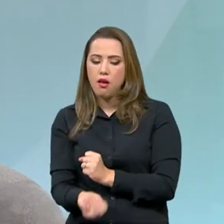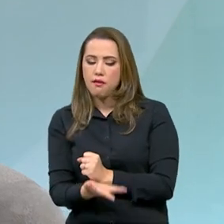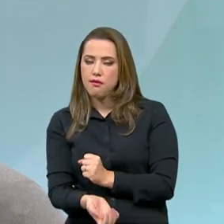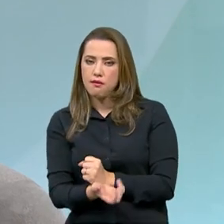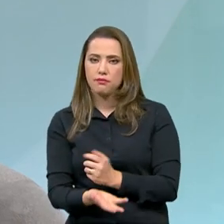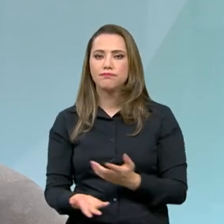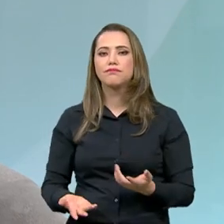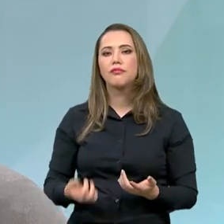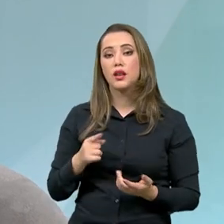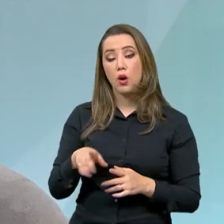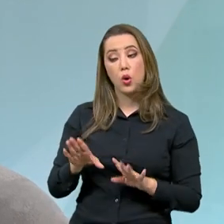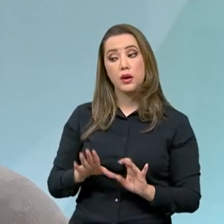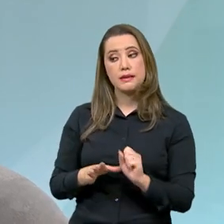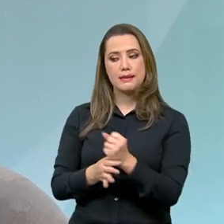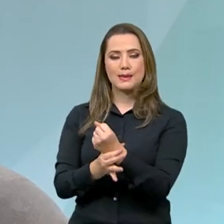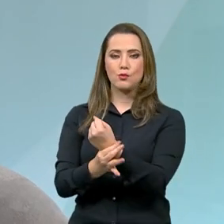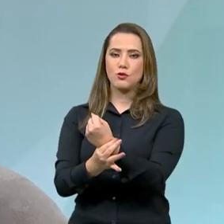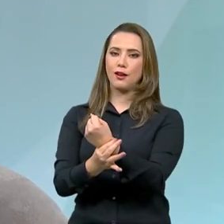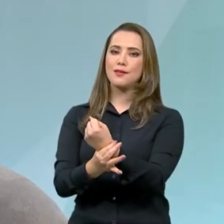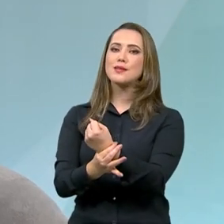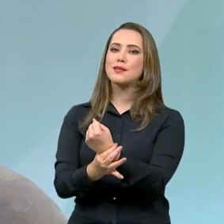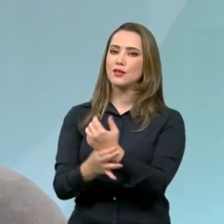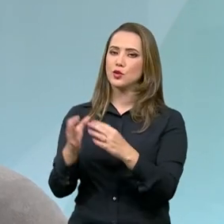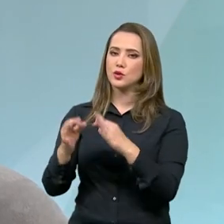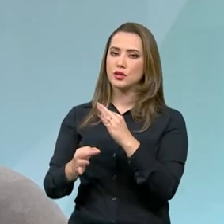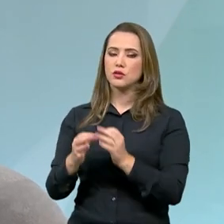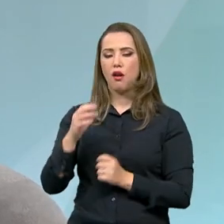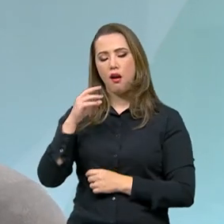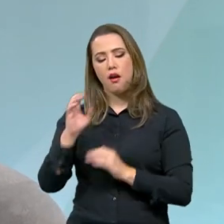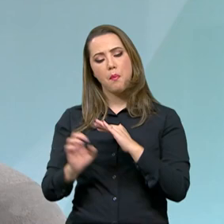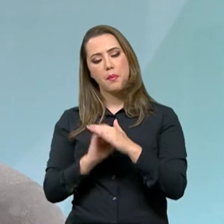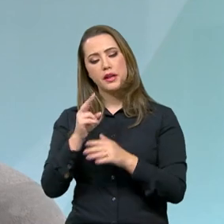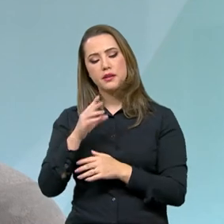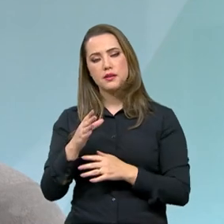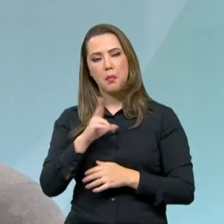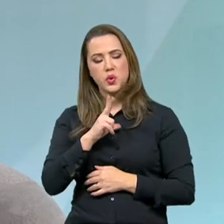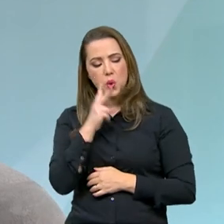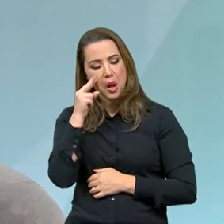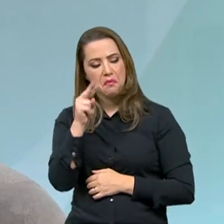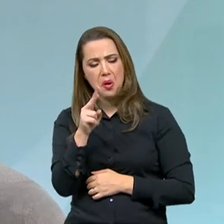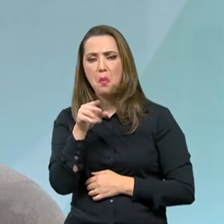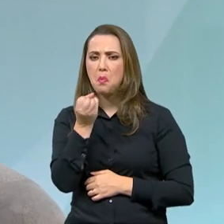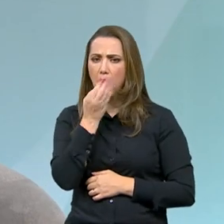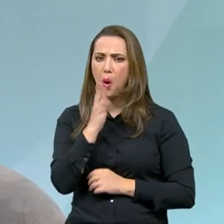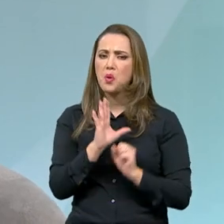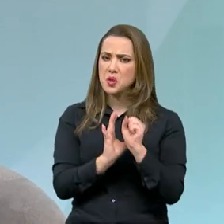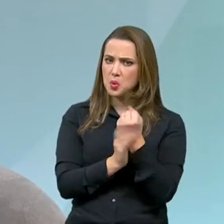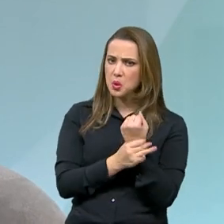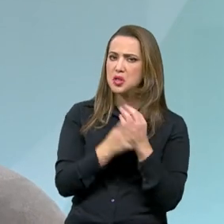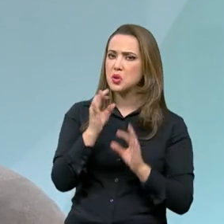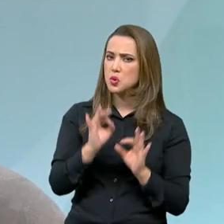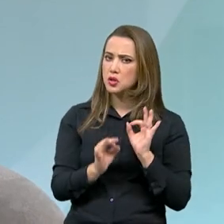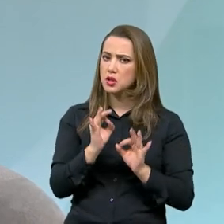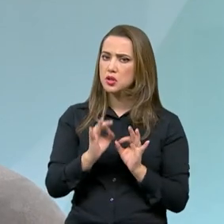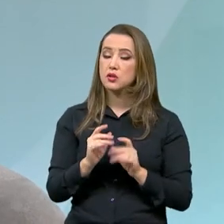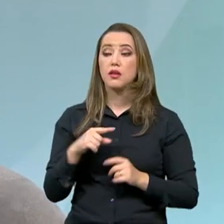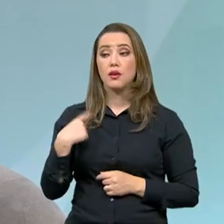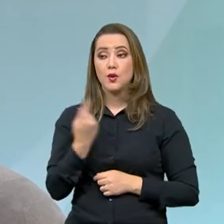Então, ele cria um ambiente de segurança jurídica, ele atrai o investidor privado e ele permite a gente ter a meta de universalizar